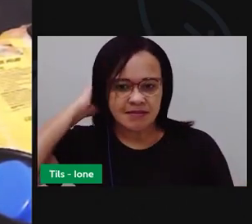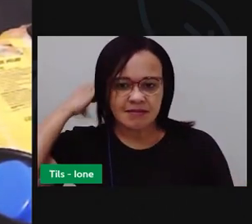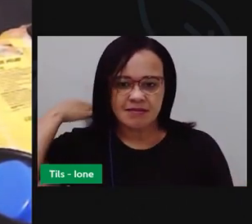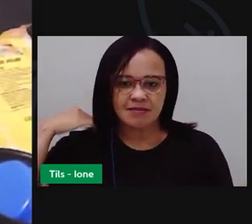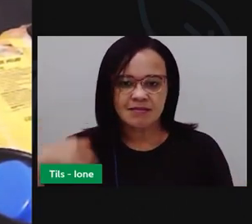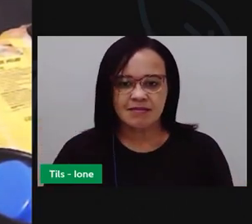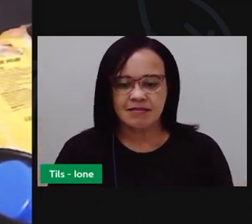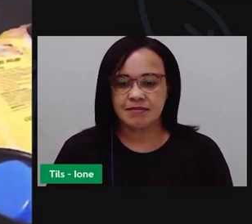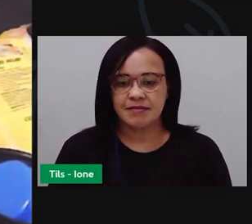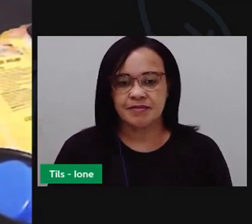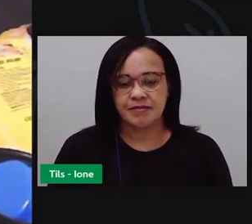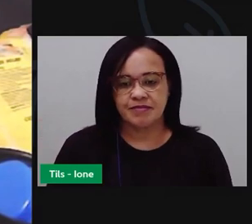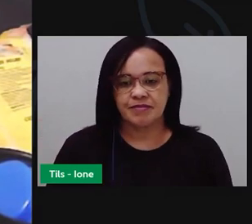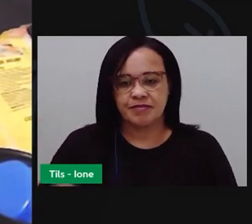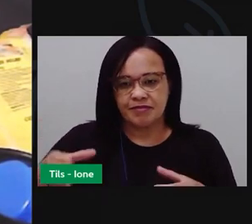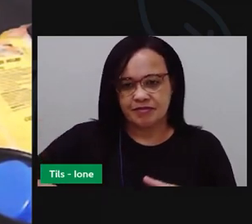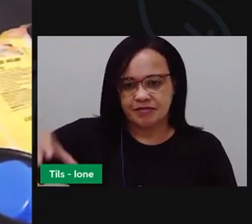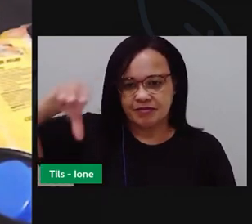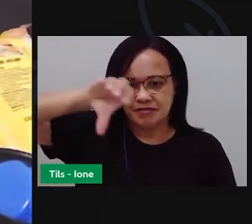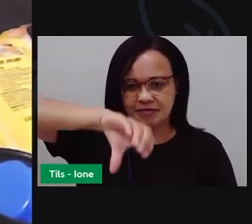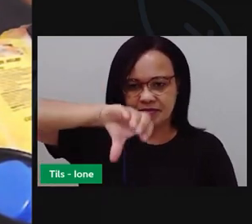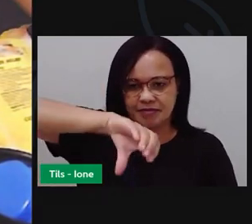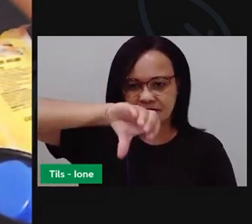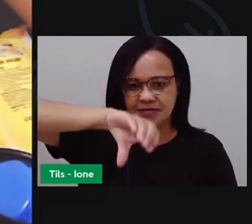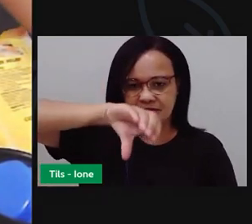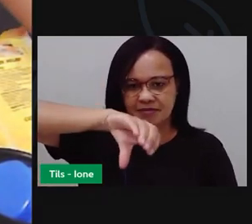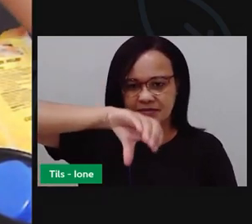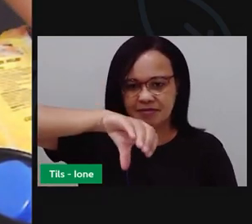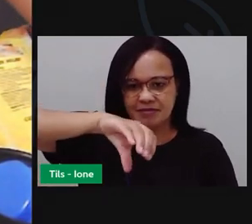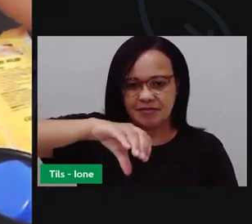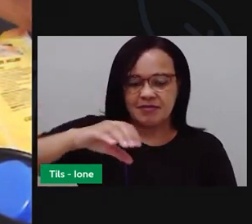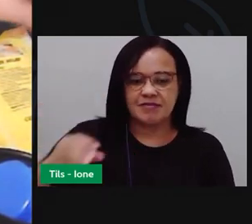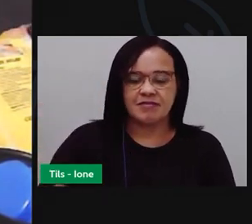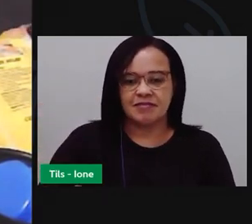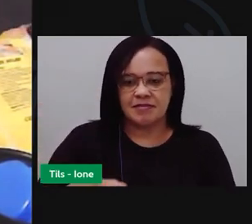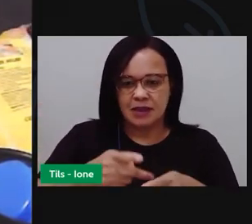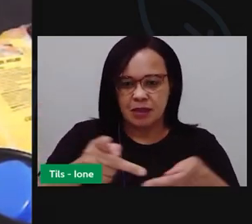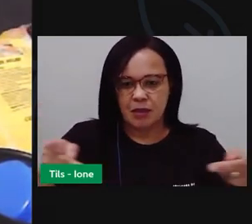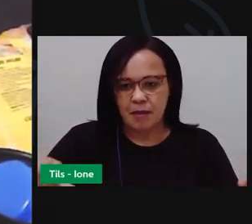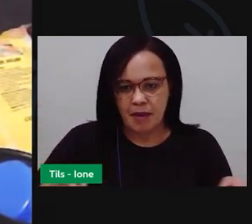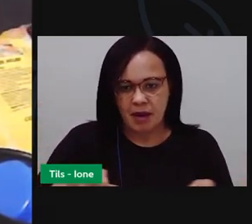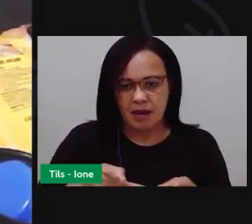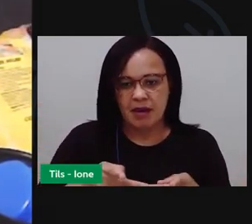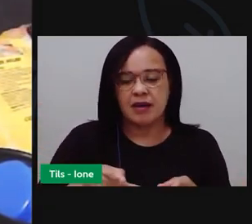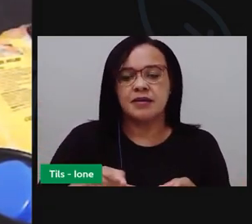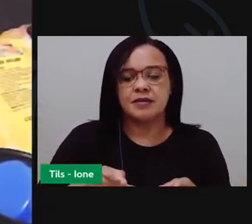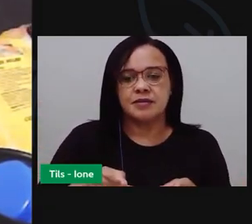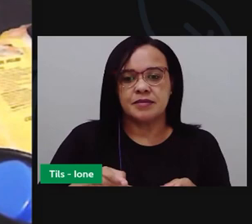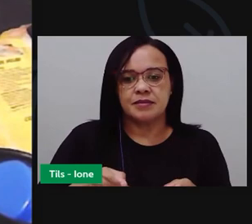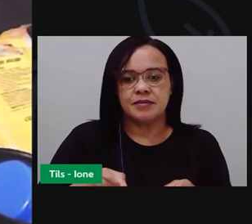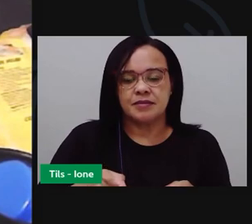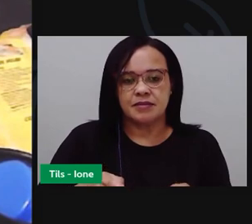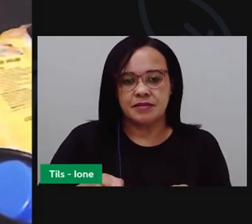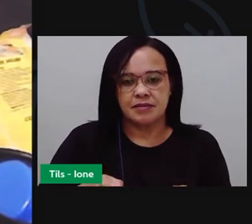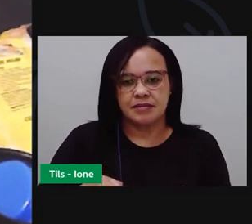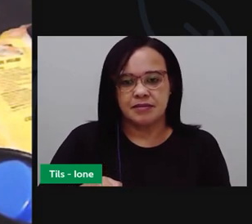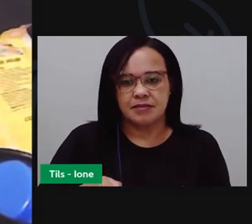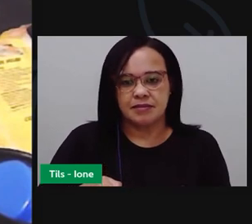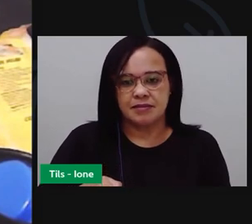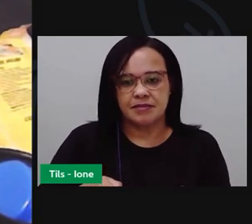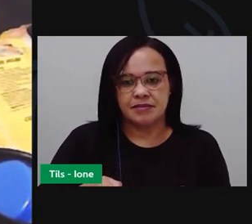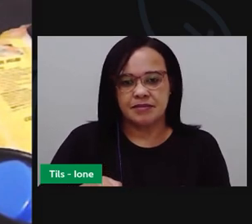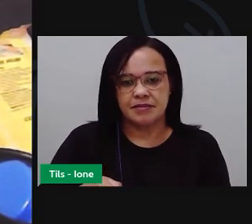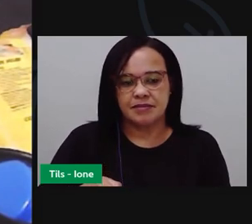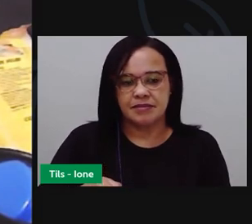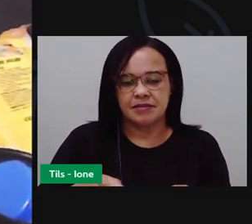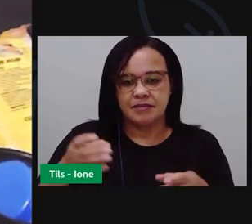Vou colocar aqui neste prato fundo e agora eu vou